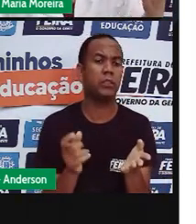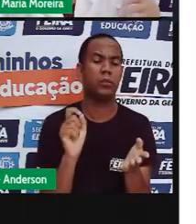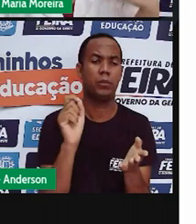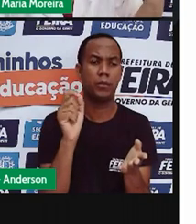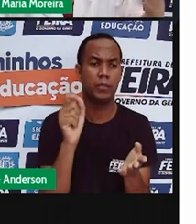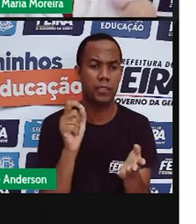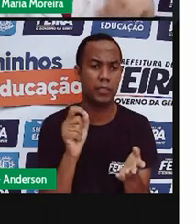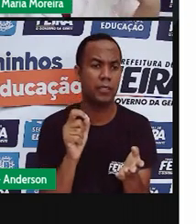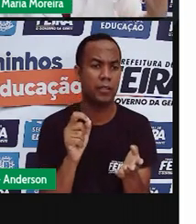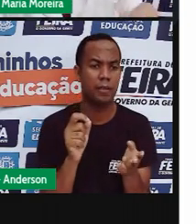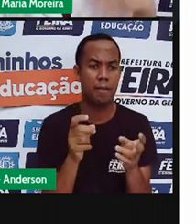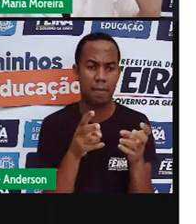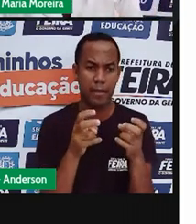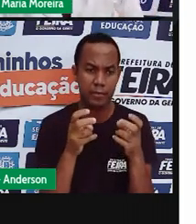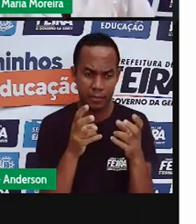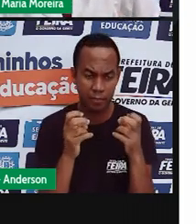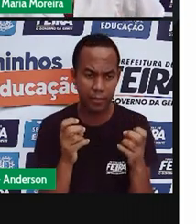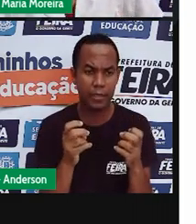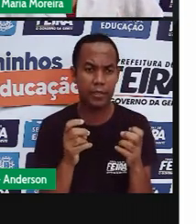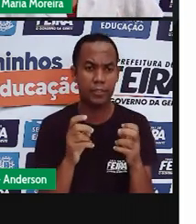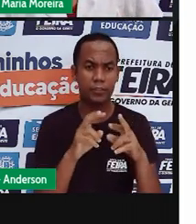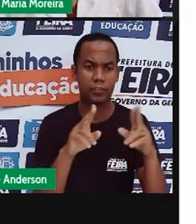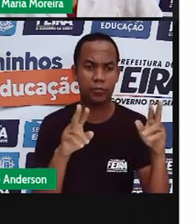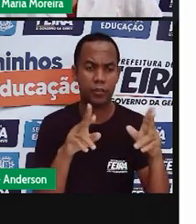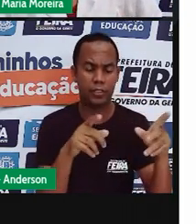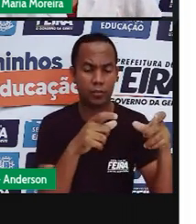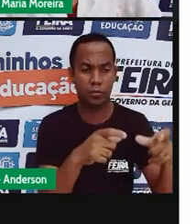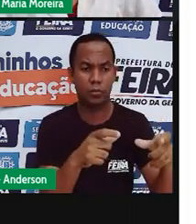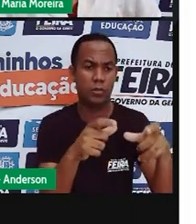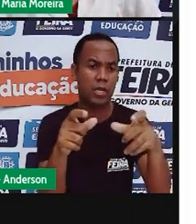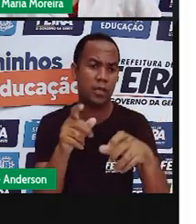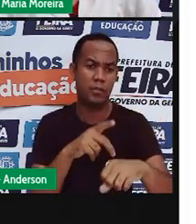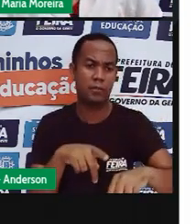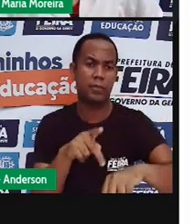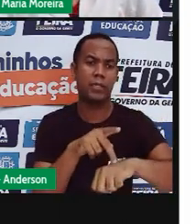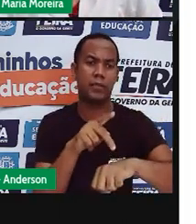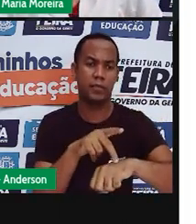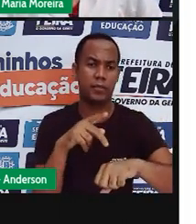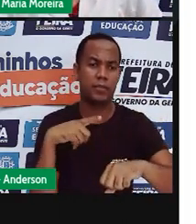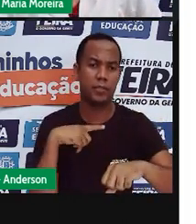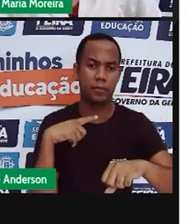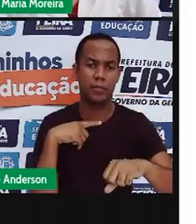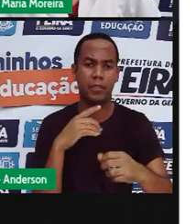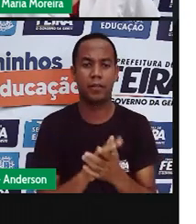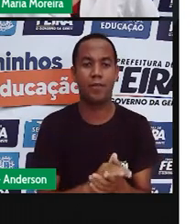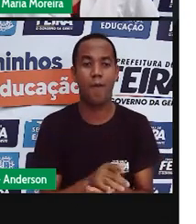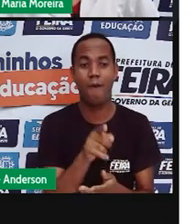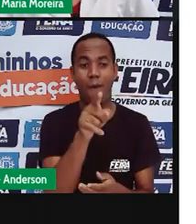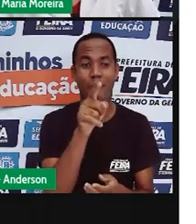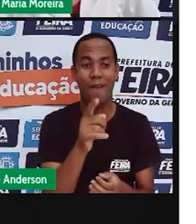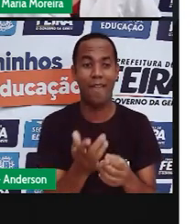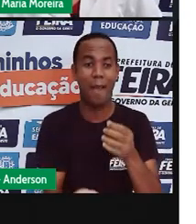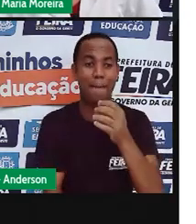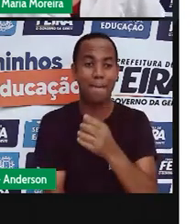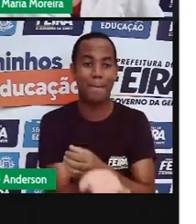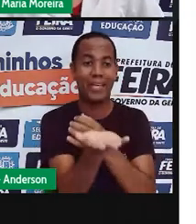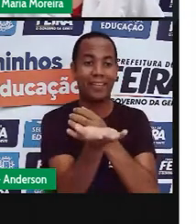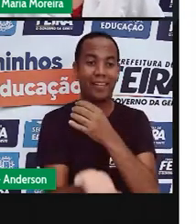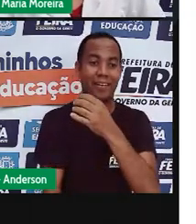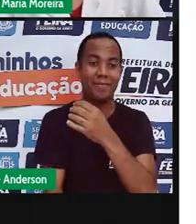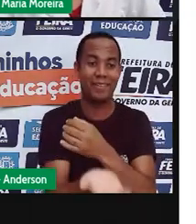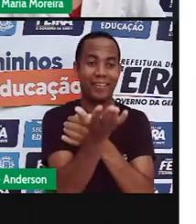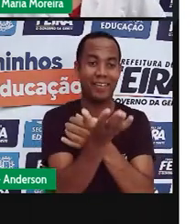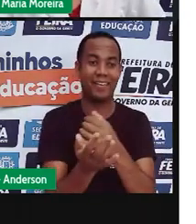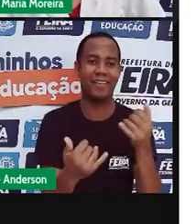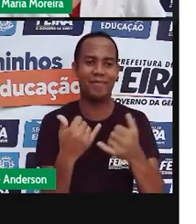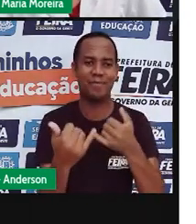eles sofreram influência aí, ó, de várias localidades, de vários países. Olha a peteca, Anderson. A peteca